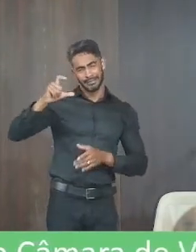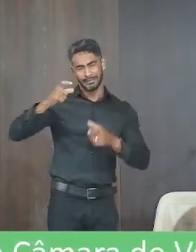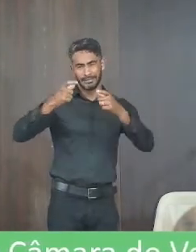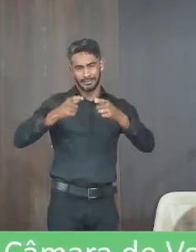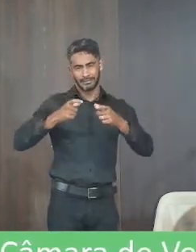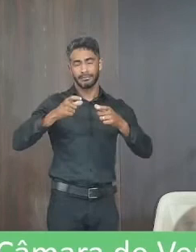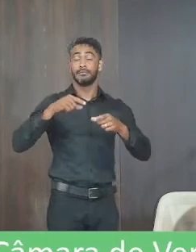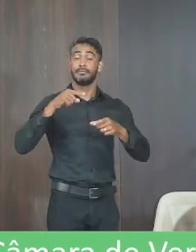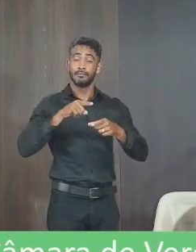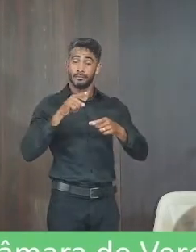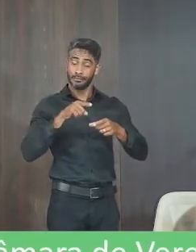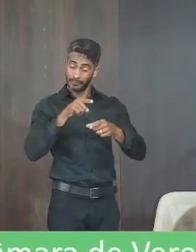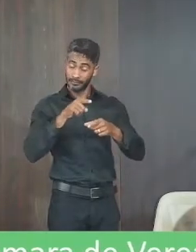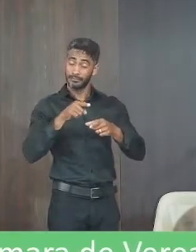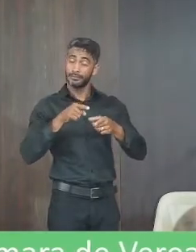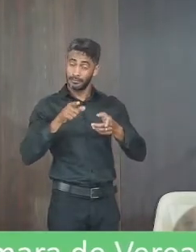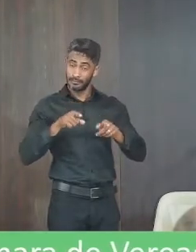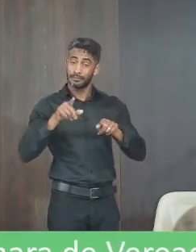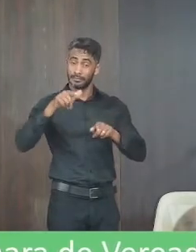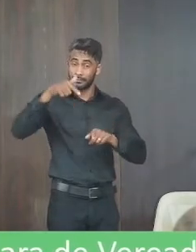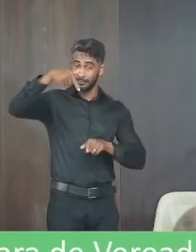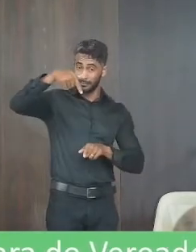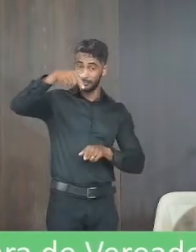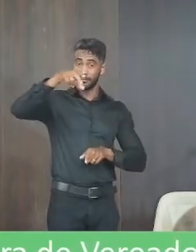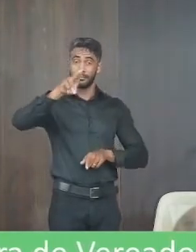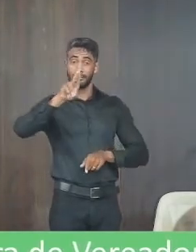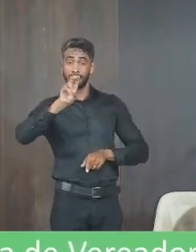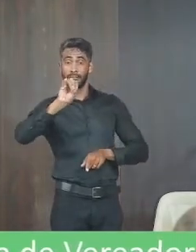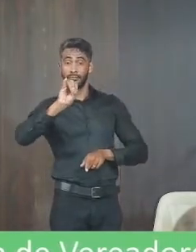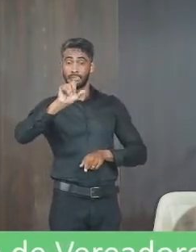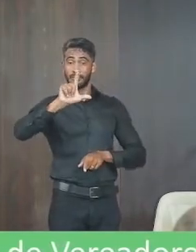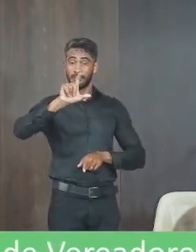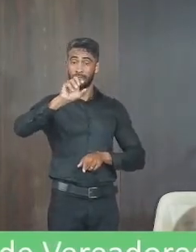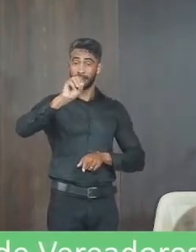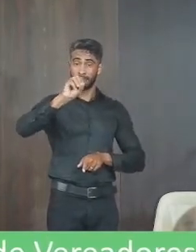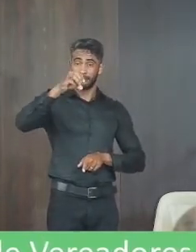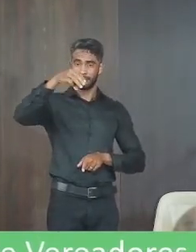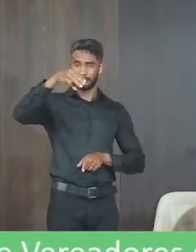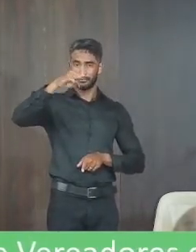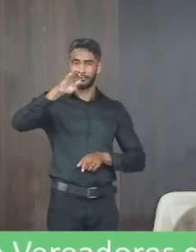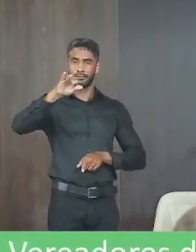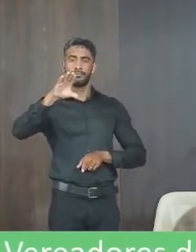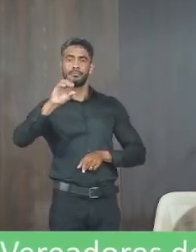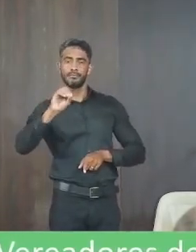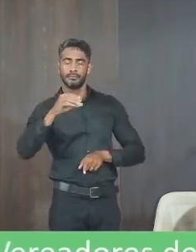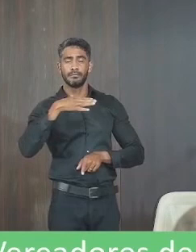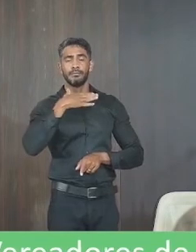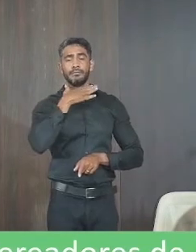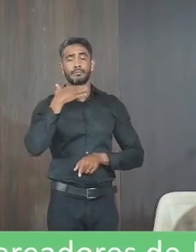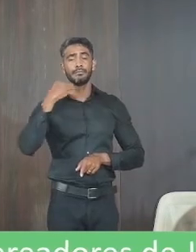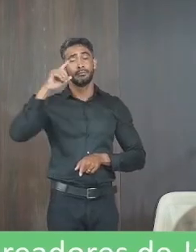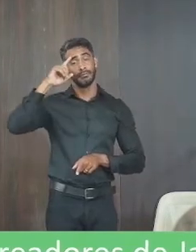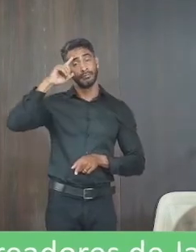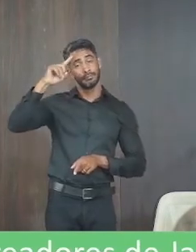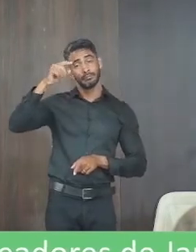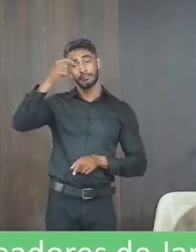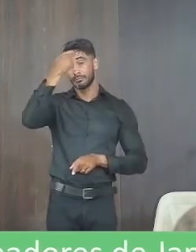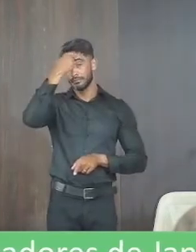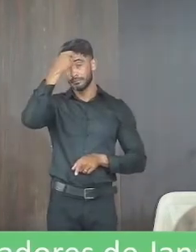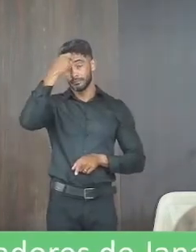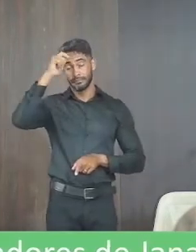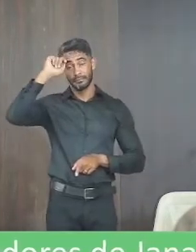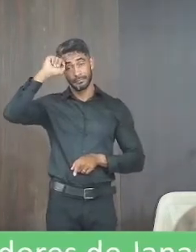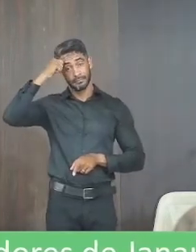remanescente quilombola também e por coincidência morreu bem no dia da consciência